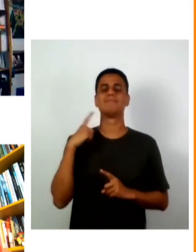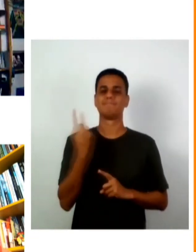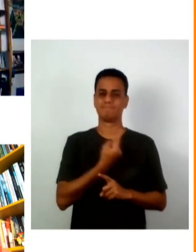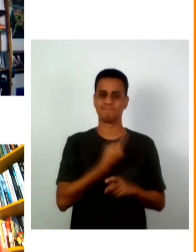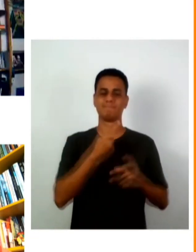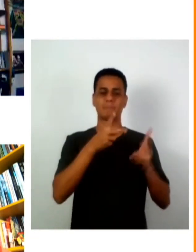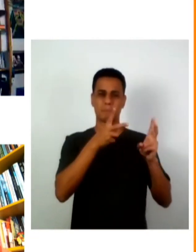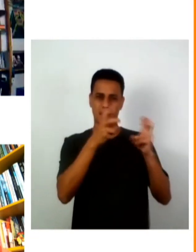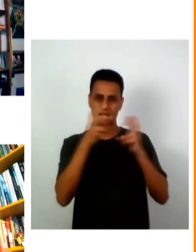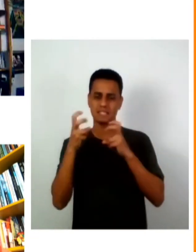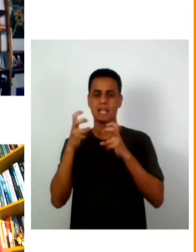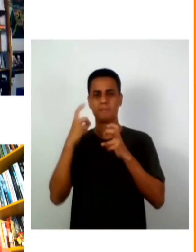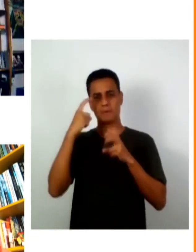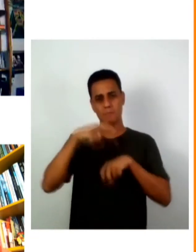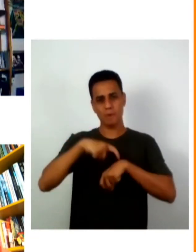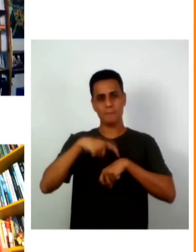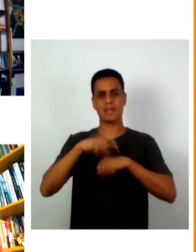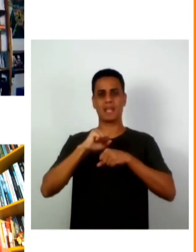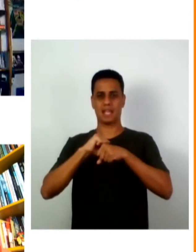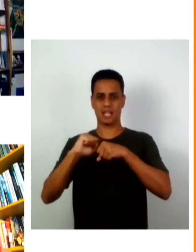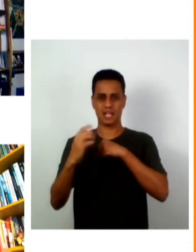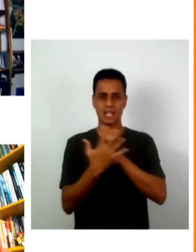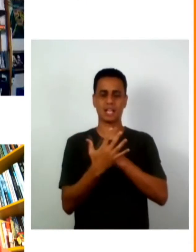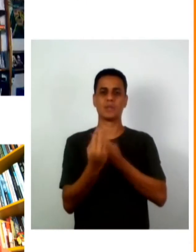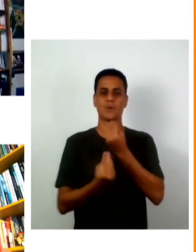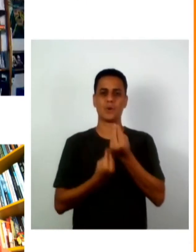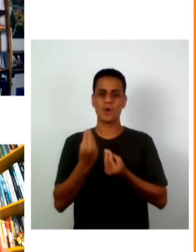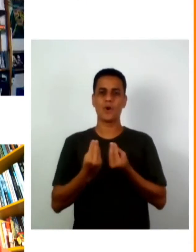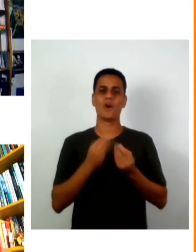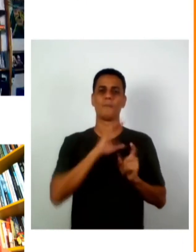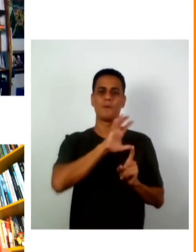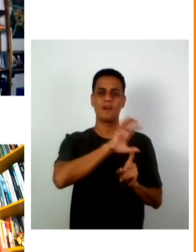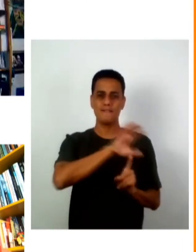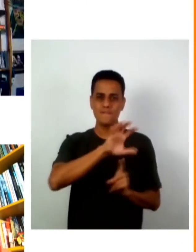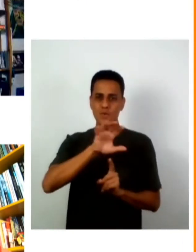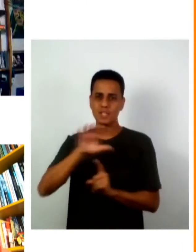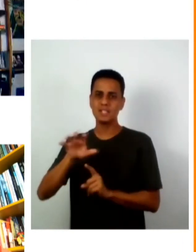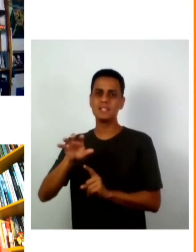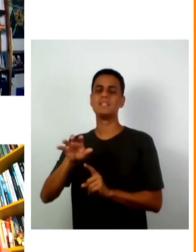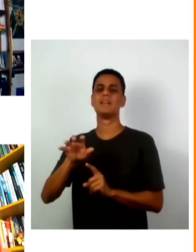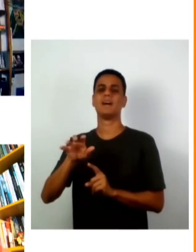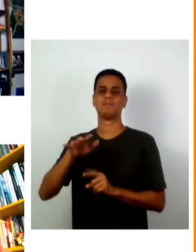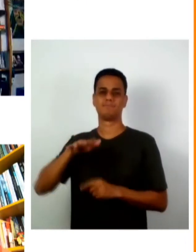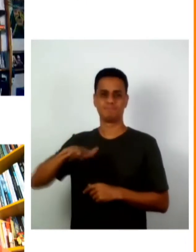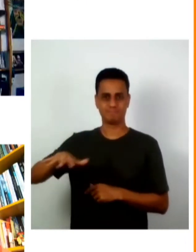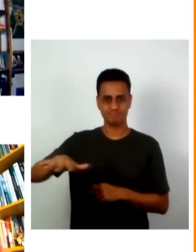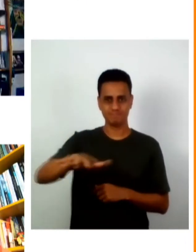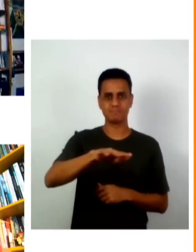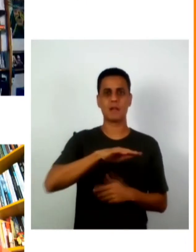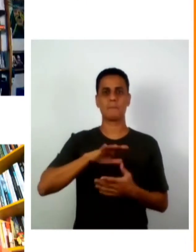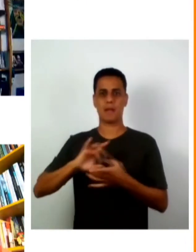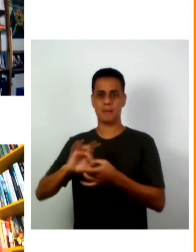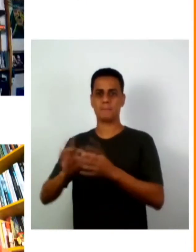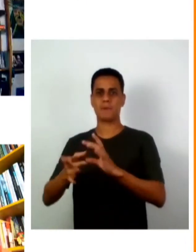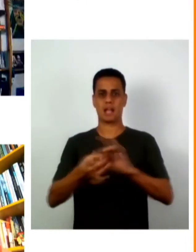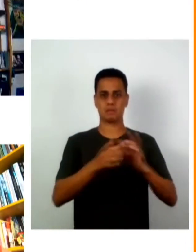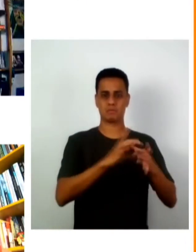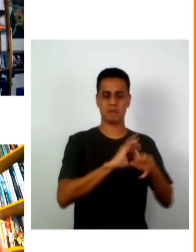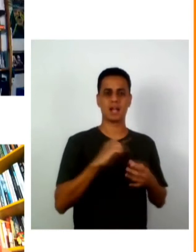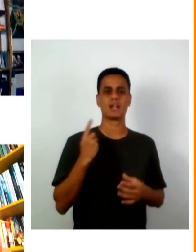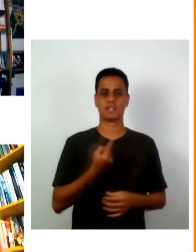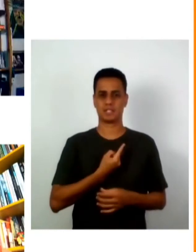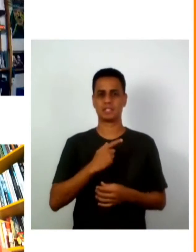como isso tem impactado a rede que a gente tem articulação falando de